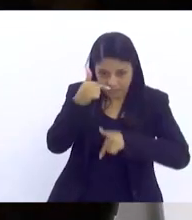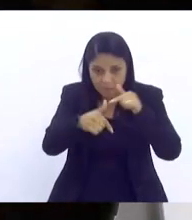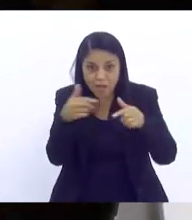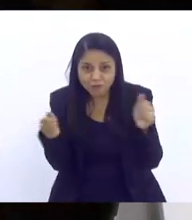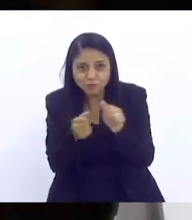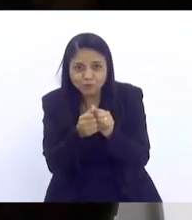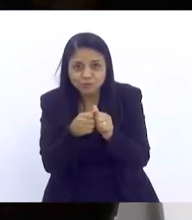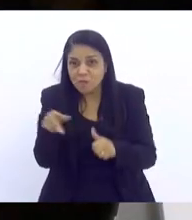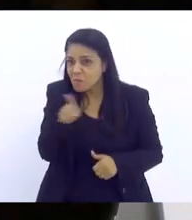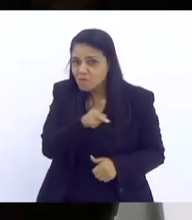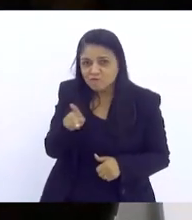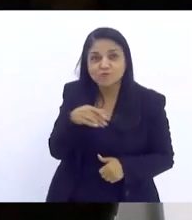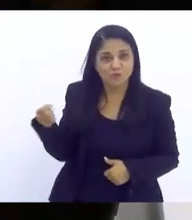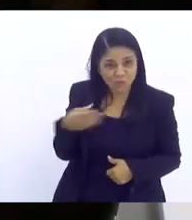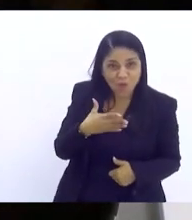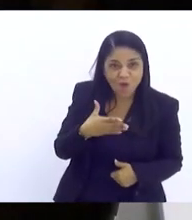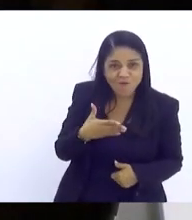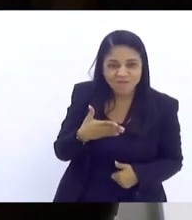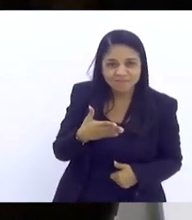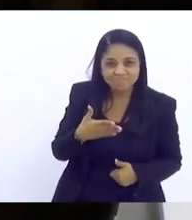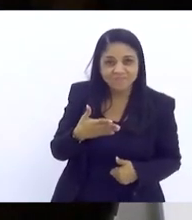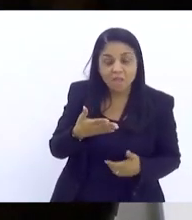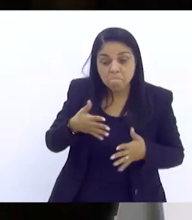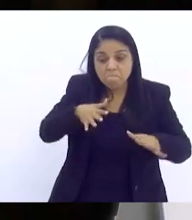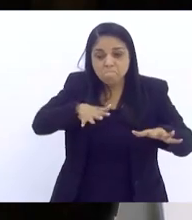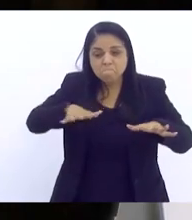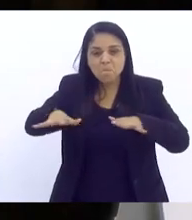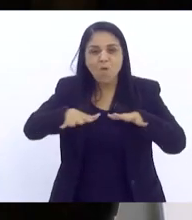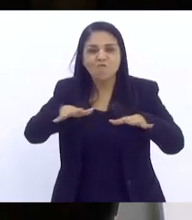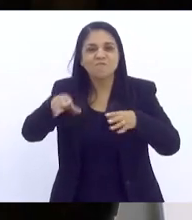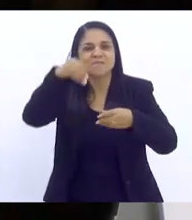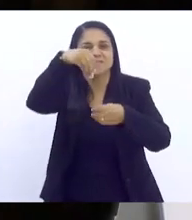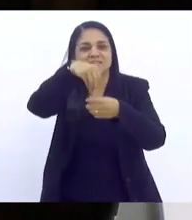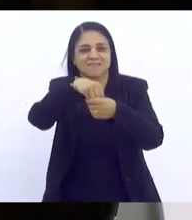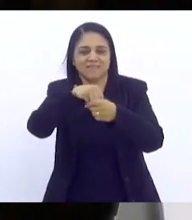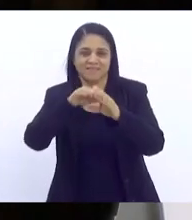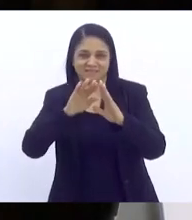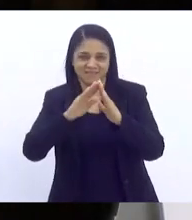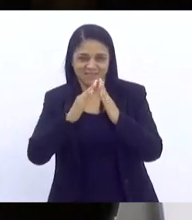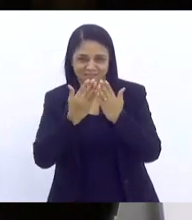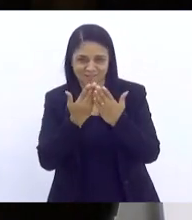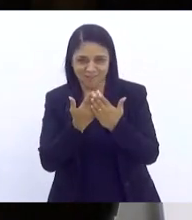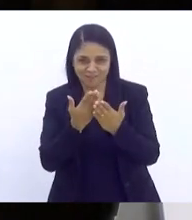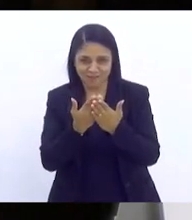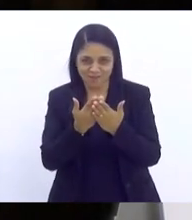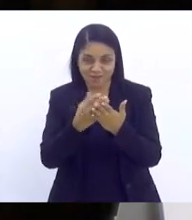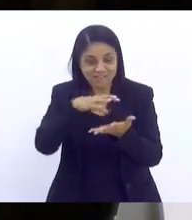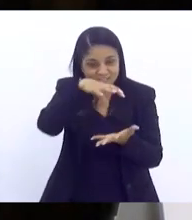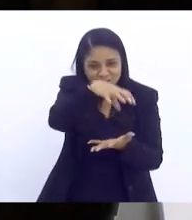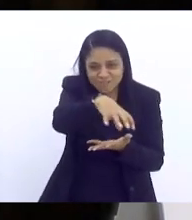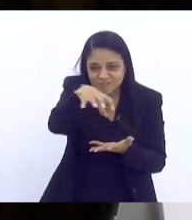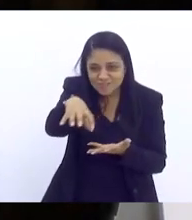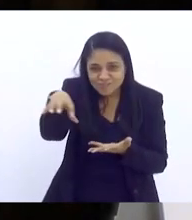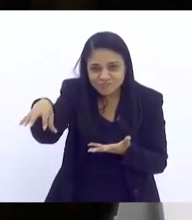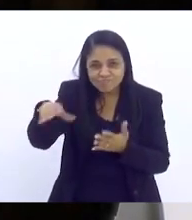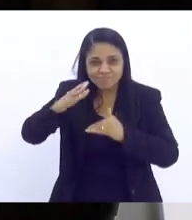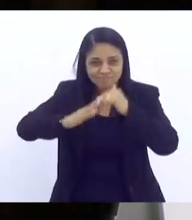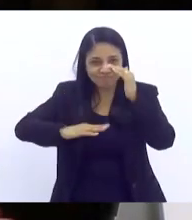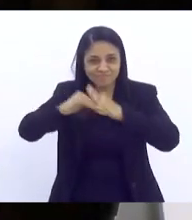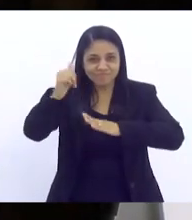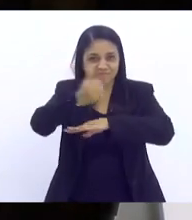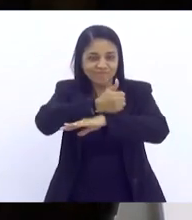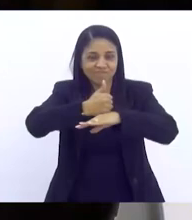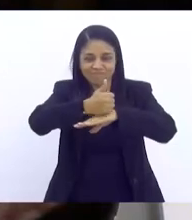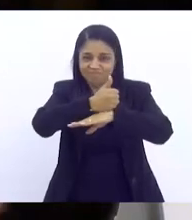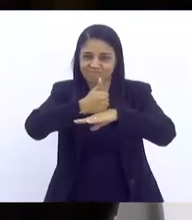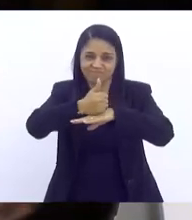com a gente, você é professora nova? Isso dá movimento para a escola também. E esses núcleos profissionais, eles também não vão